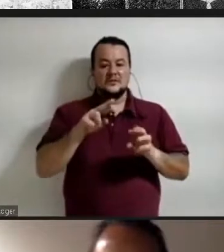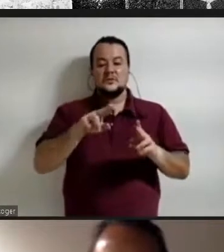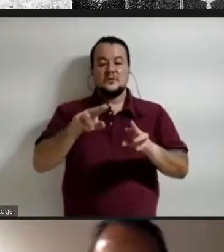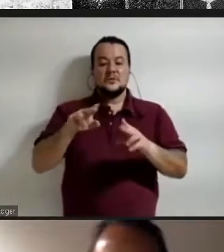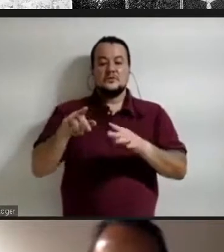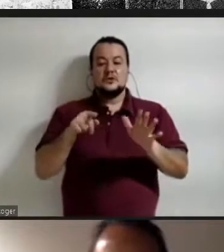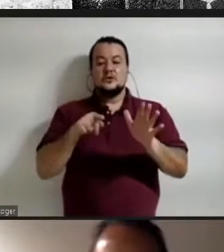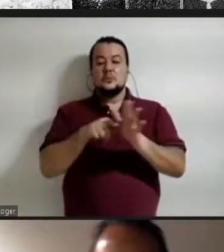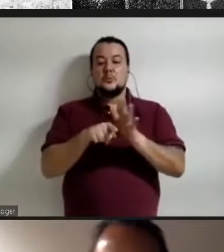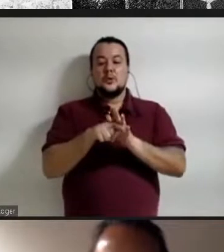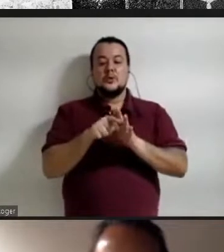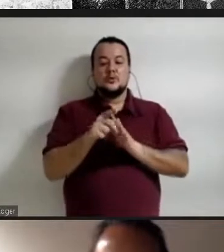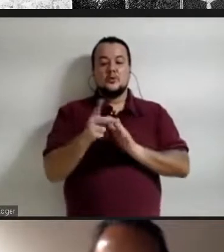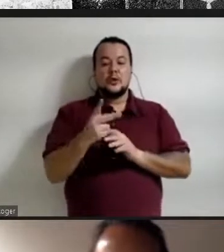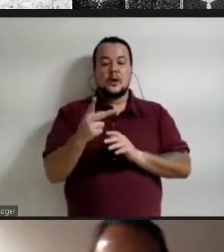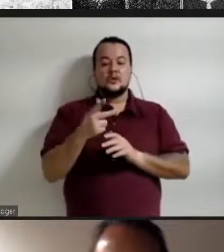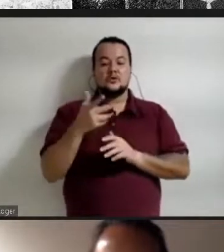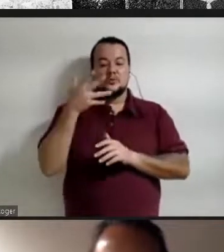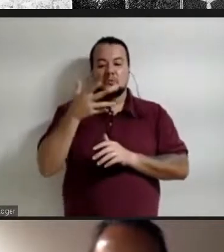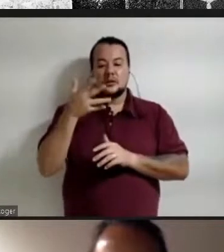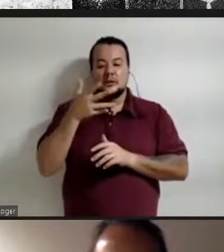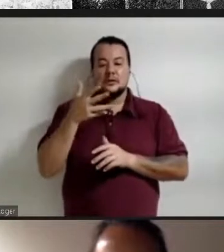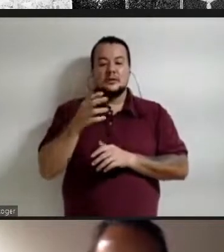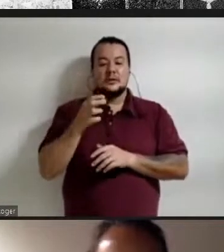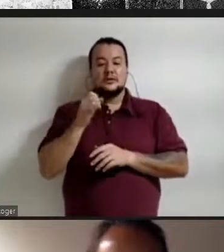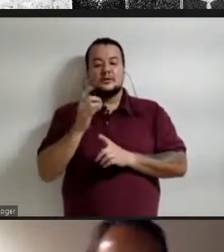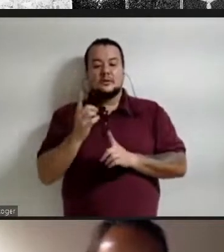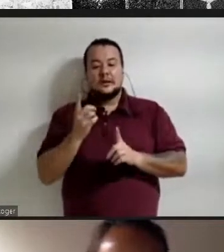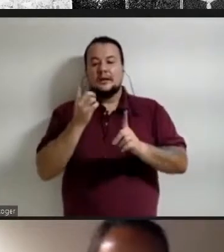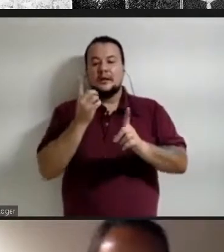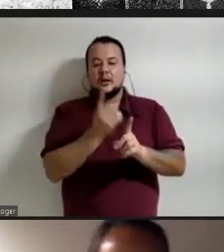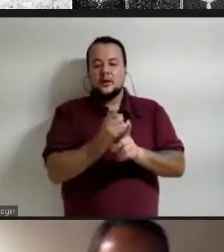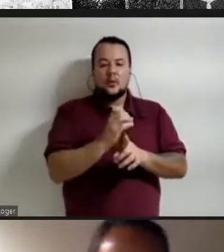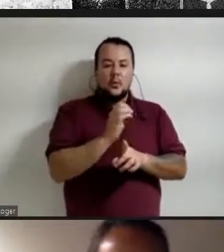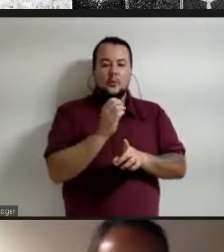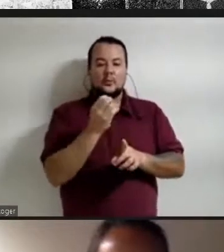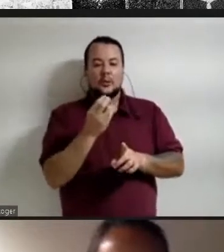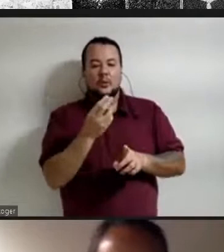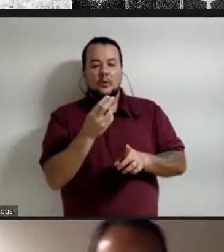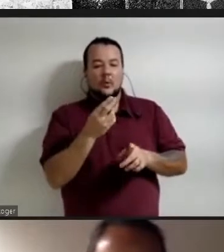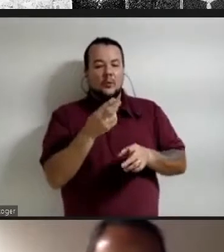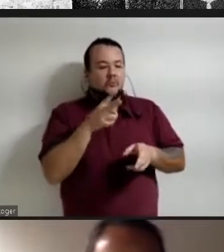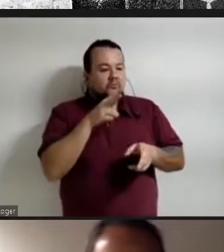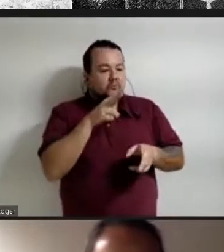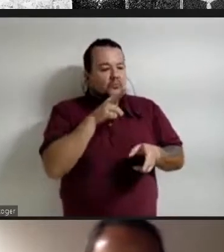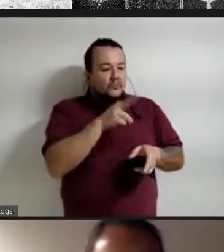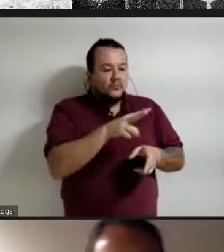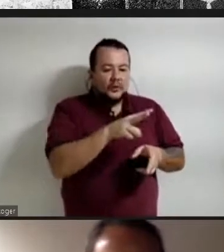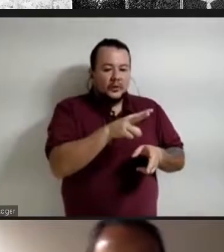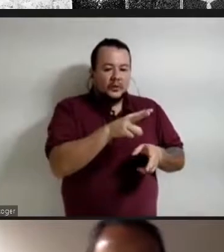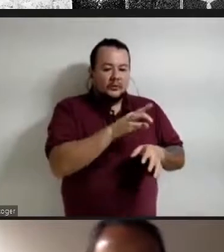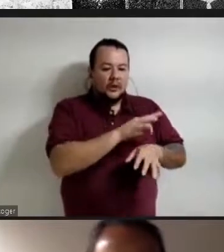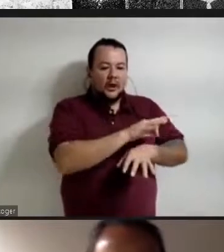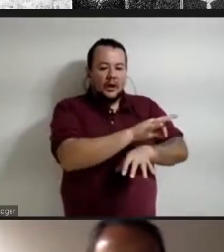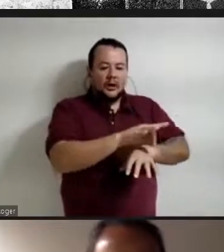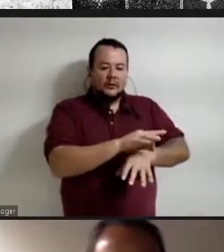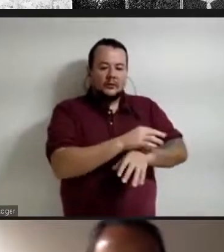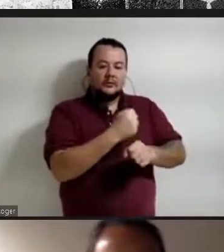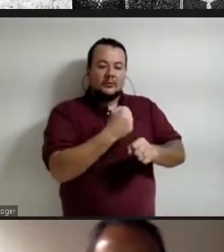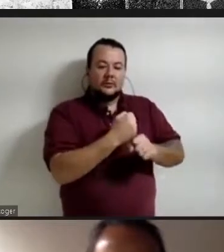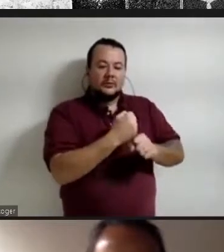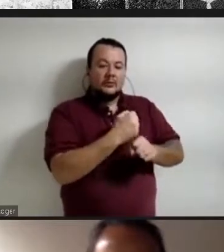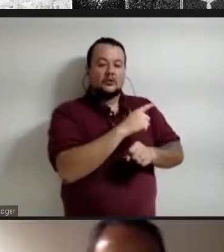se elas encontram ou visualizam papéis da arquitetura na construção de outros